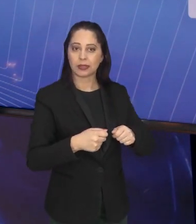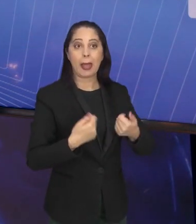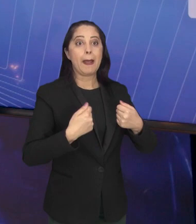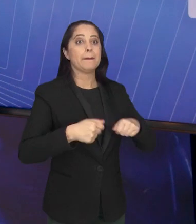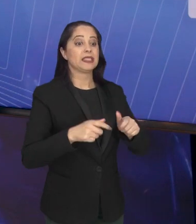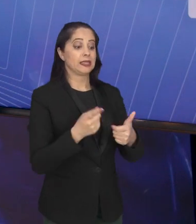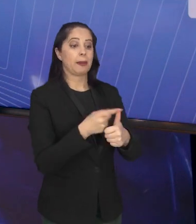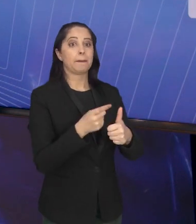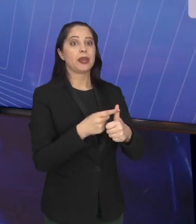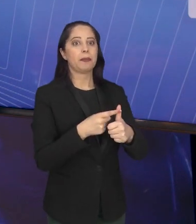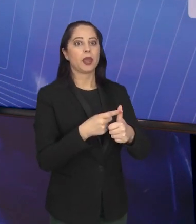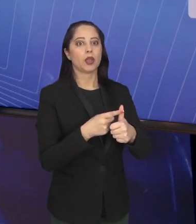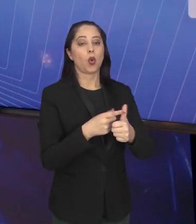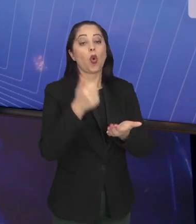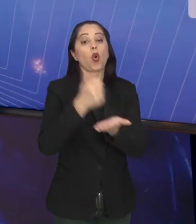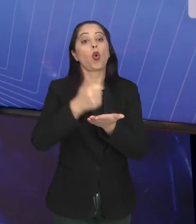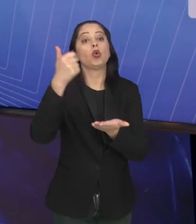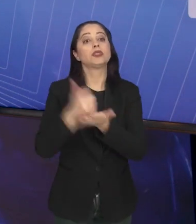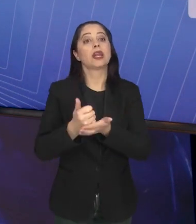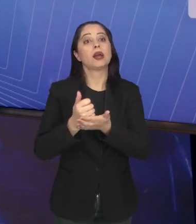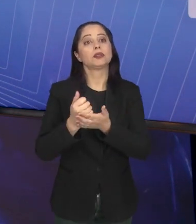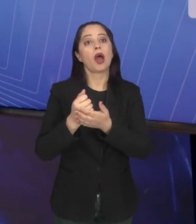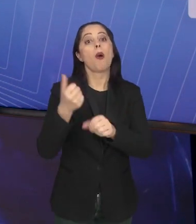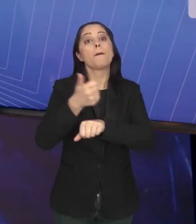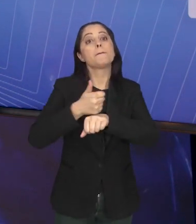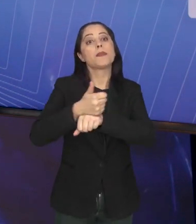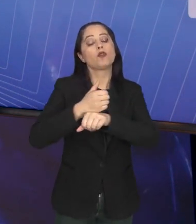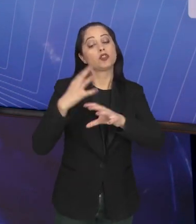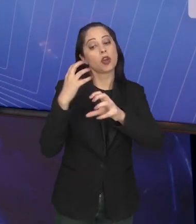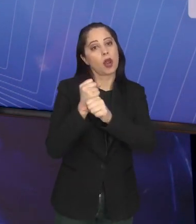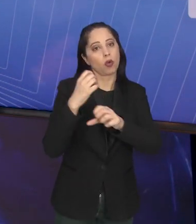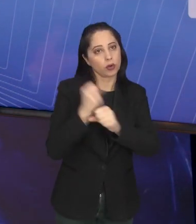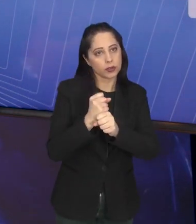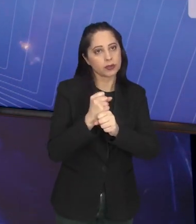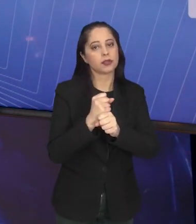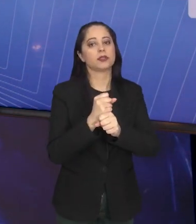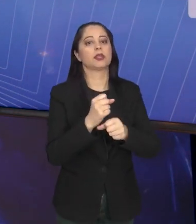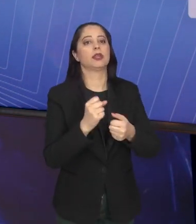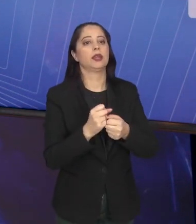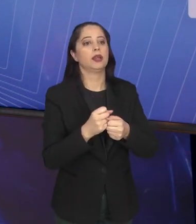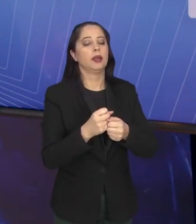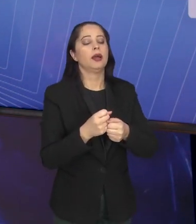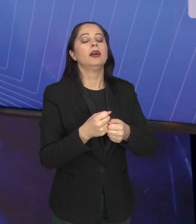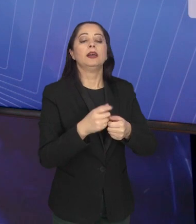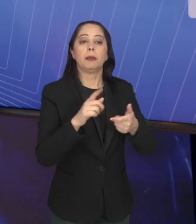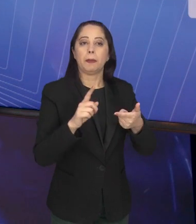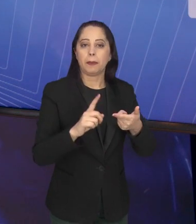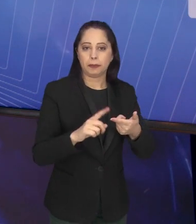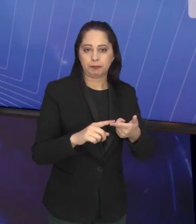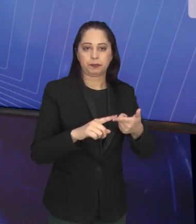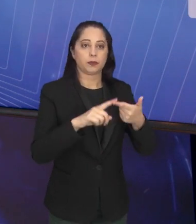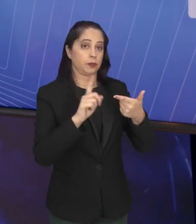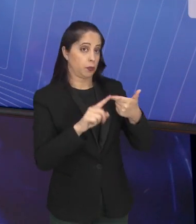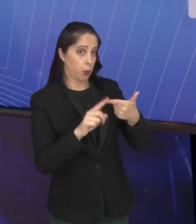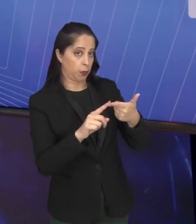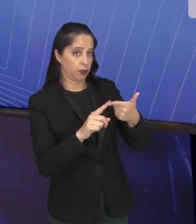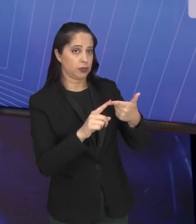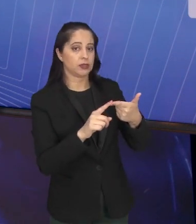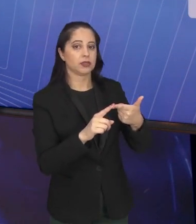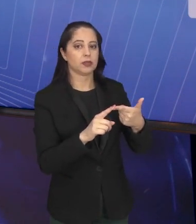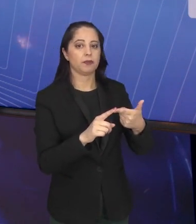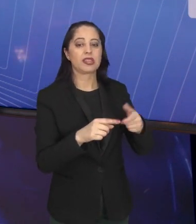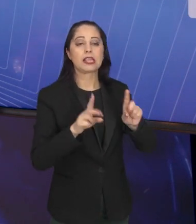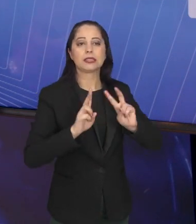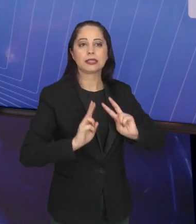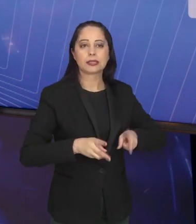contador para abrir o seu negócio fundamental. Então, busque referências de um bom contador para abrir. Segundo,